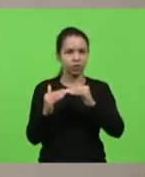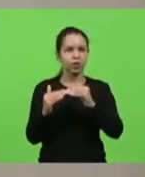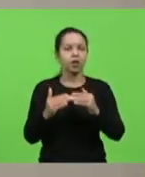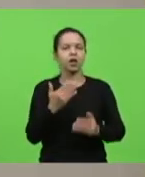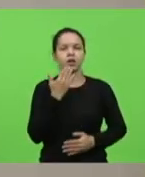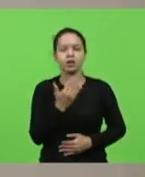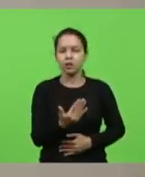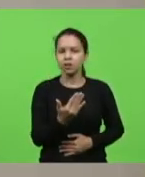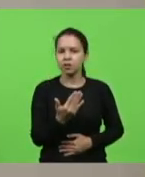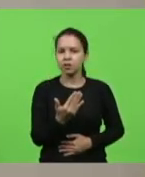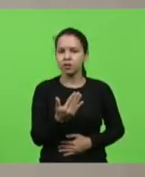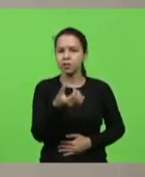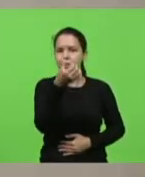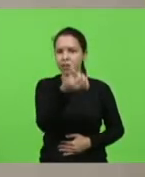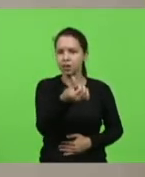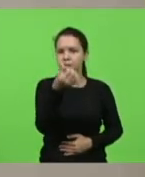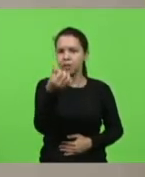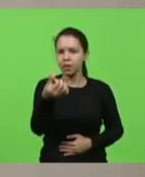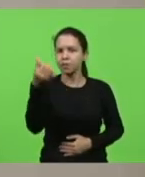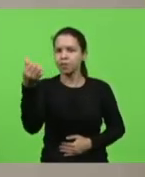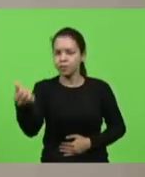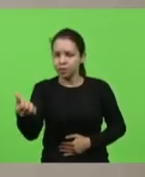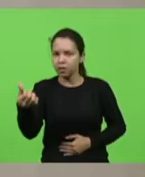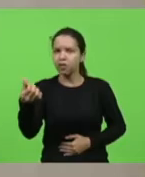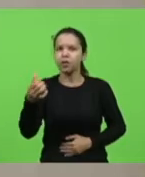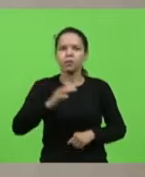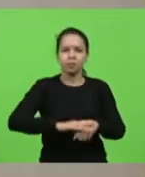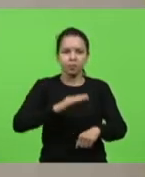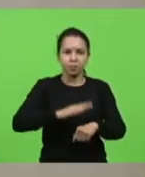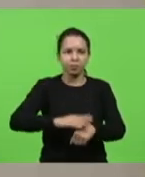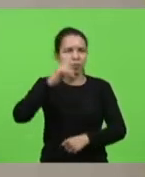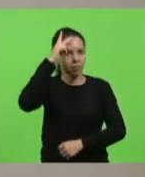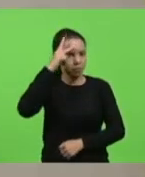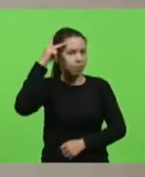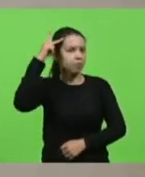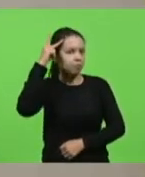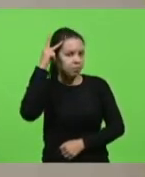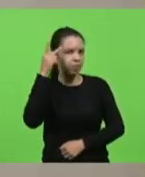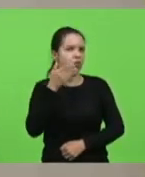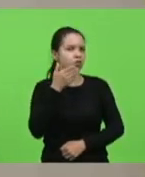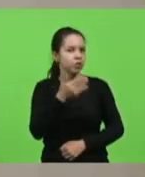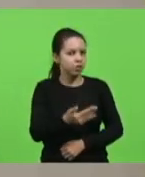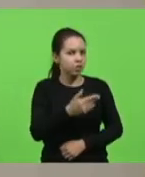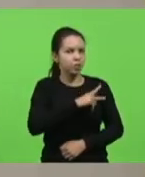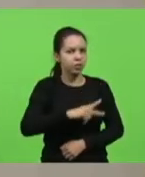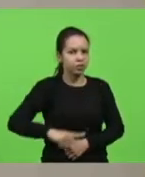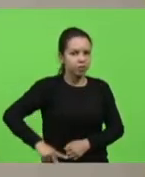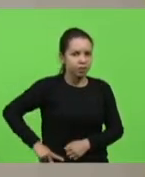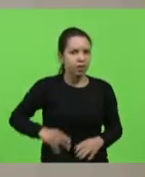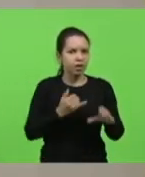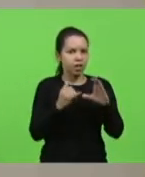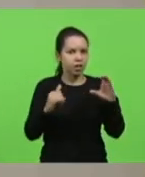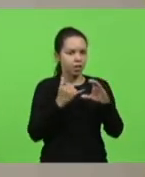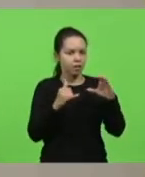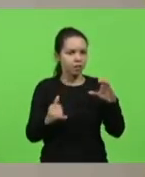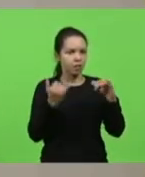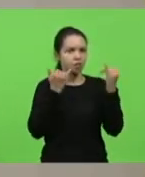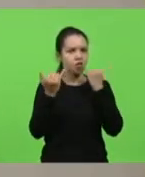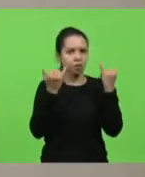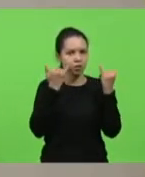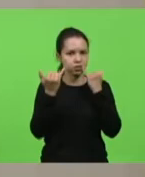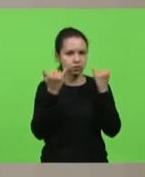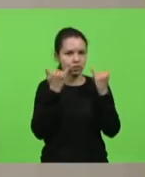Requerimento 666, autor deputado da Paulinha, solicitando ao presidente Selesc, informações acerca de quantos pedidos de